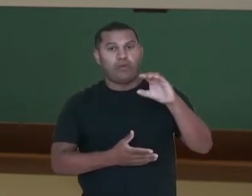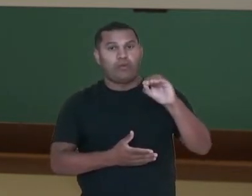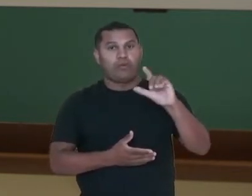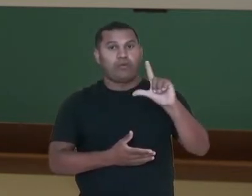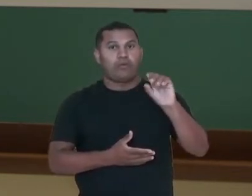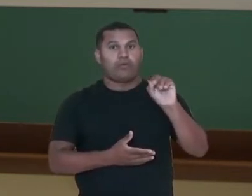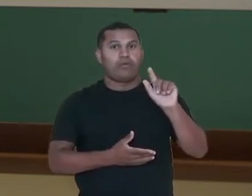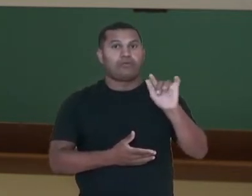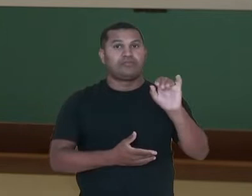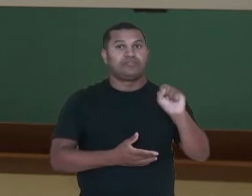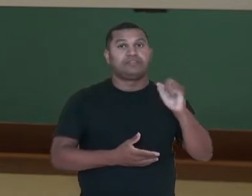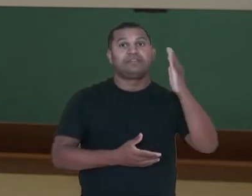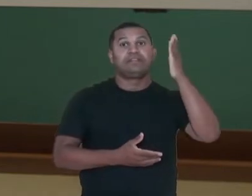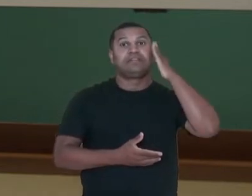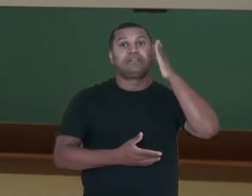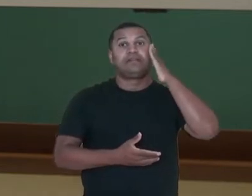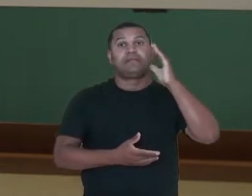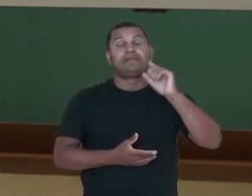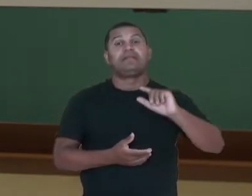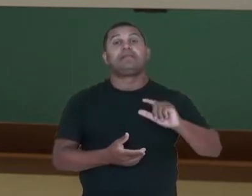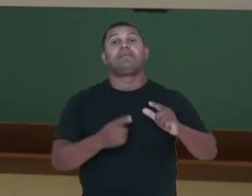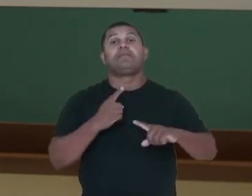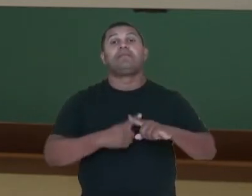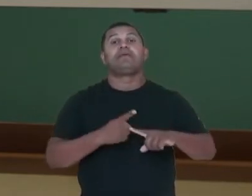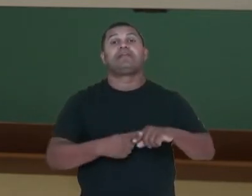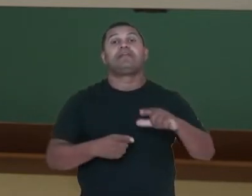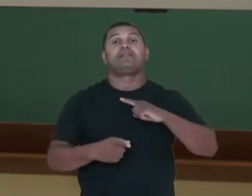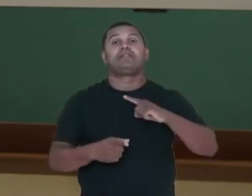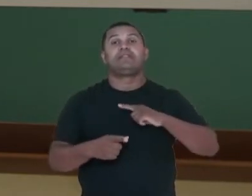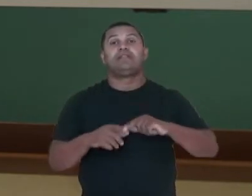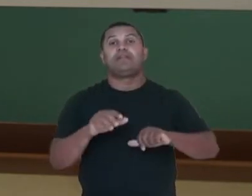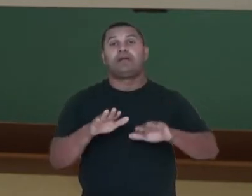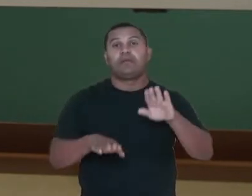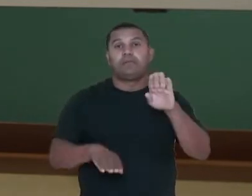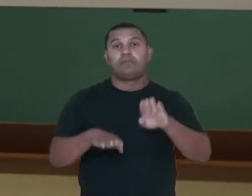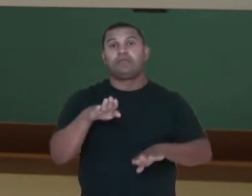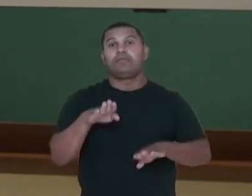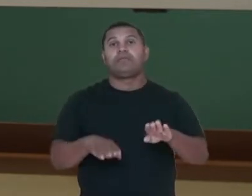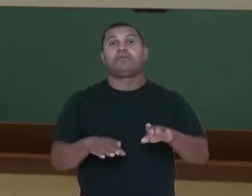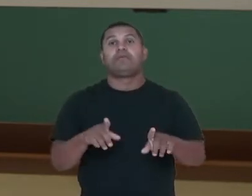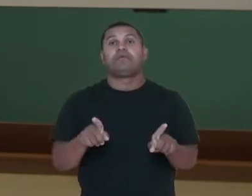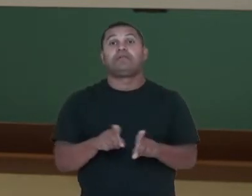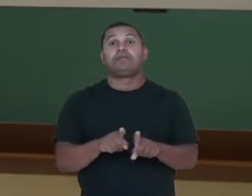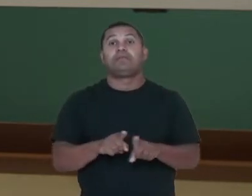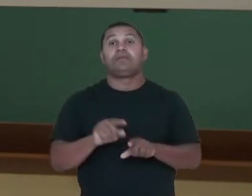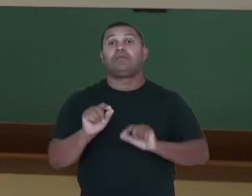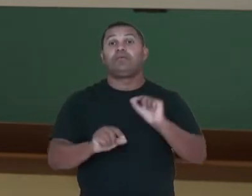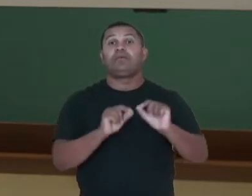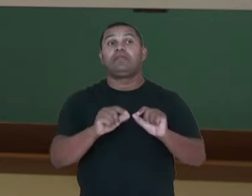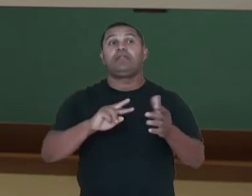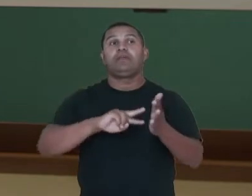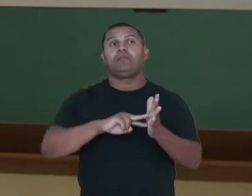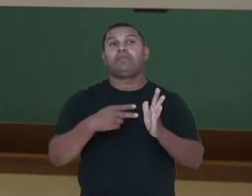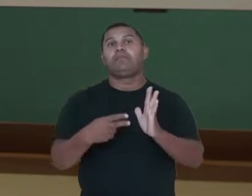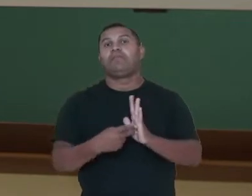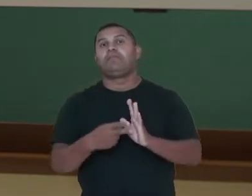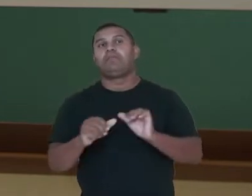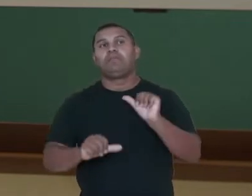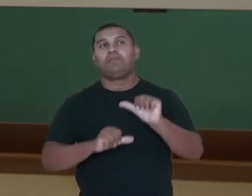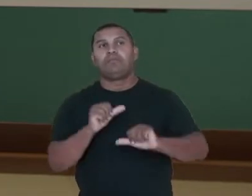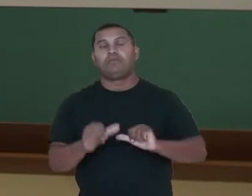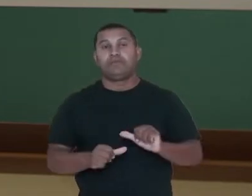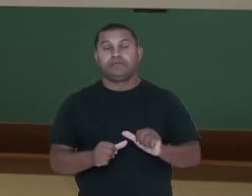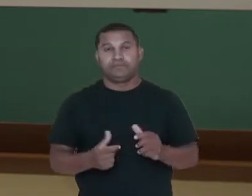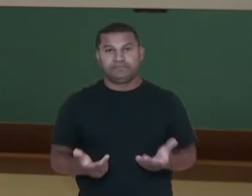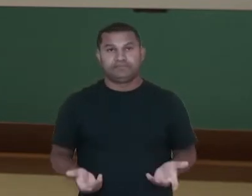mutação ocorre, o que ocorre ali nele, né? Então eles vão estudar bastante essa marca molecular. Então, a mutação,